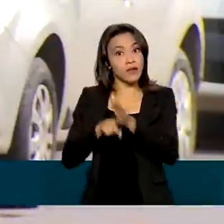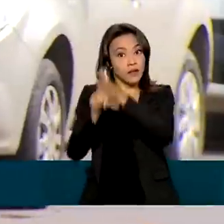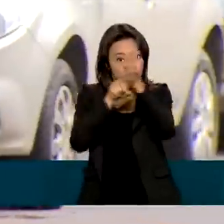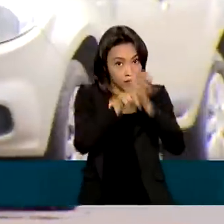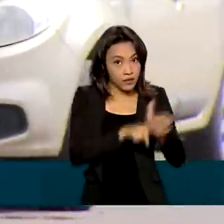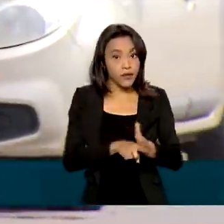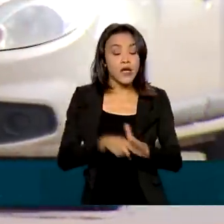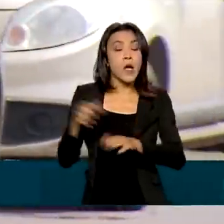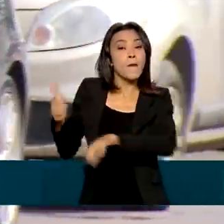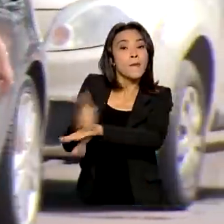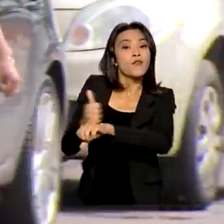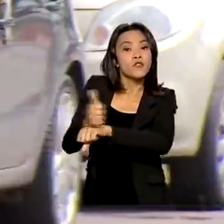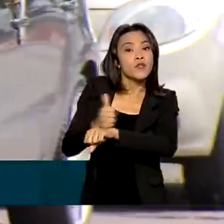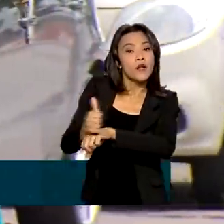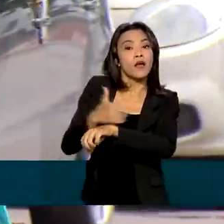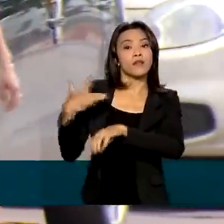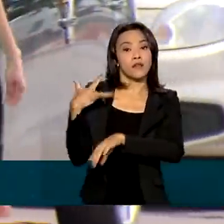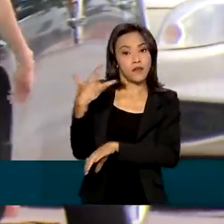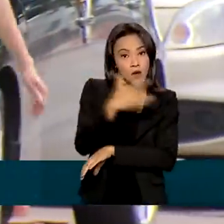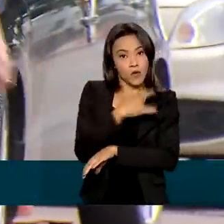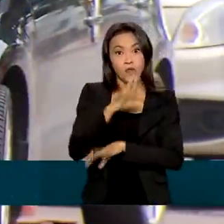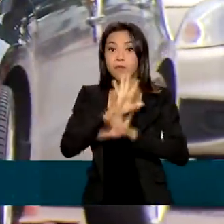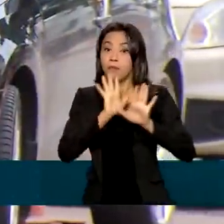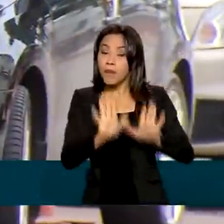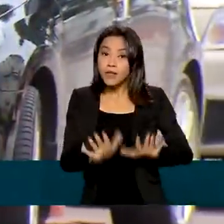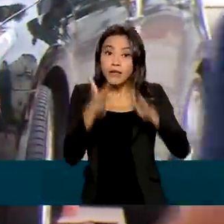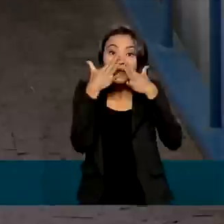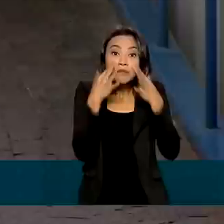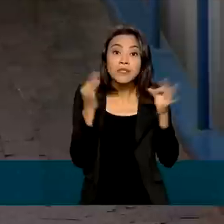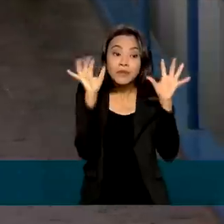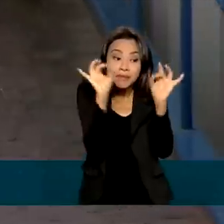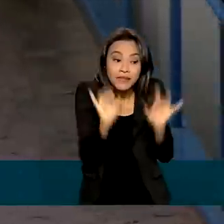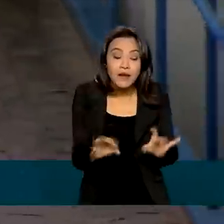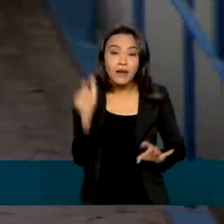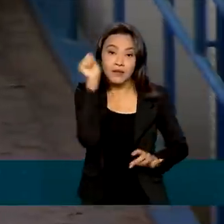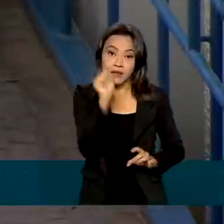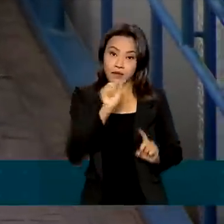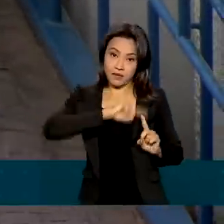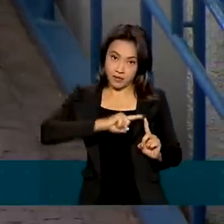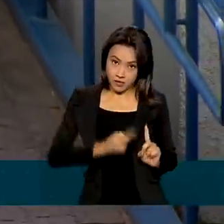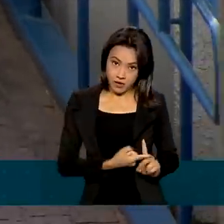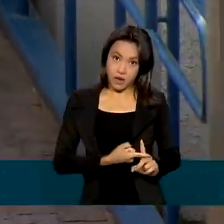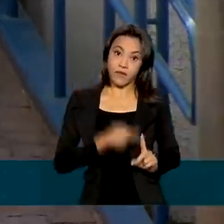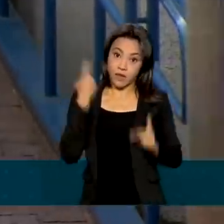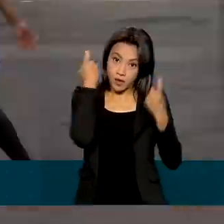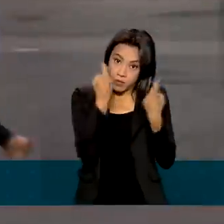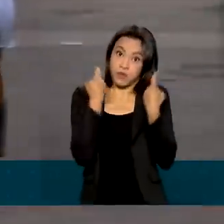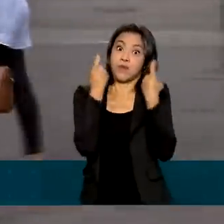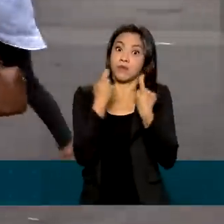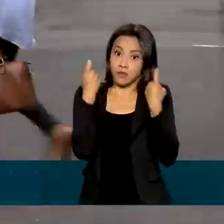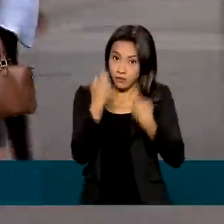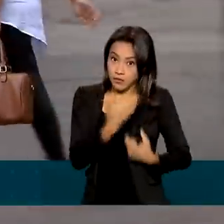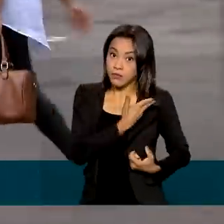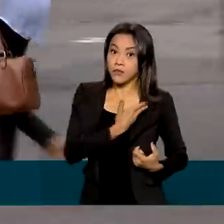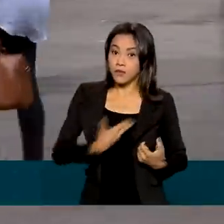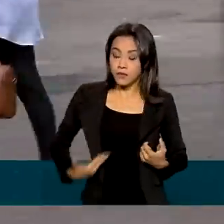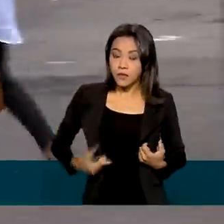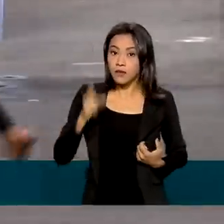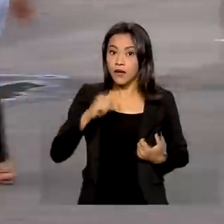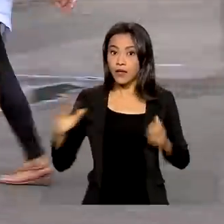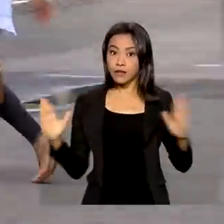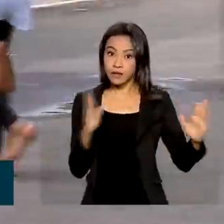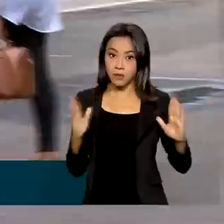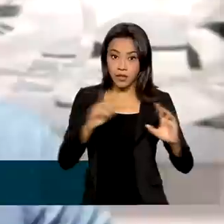saúde, mas também haverá uma atenção especial às grávidas. A maior preocupação do governo é com o pré